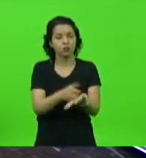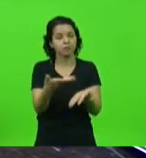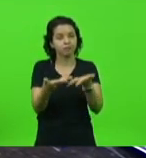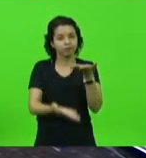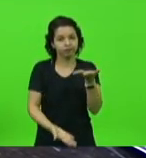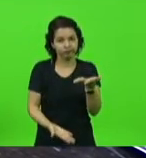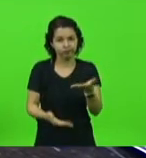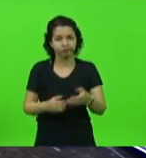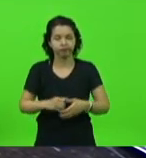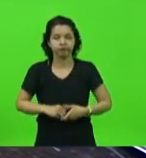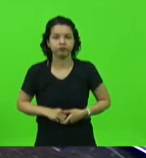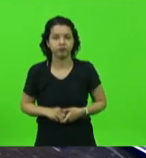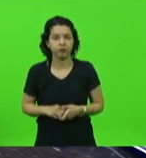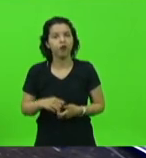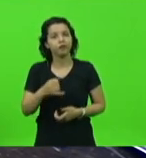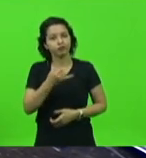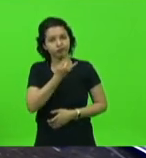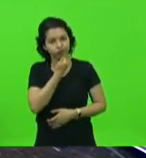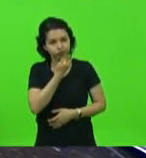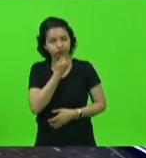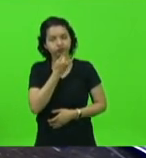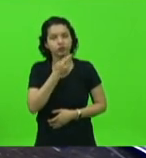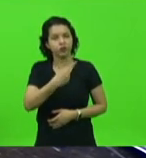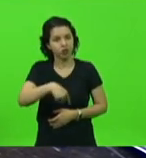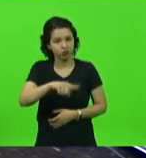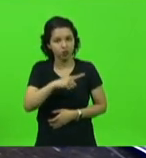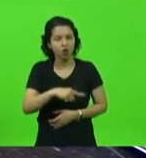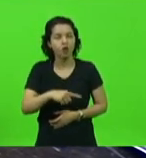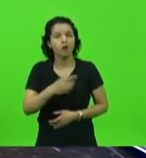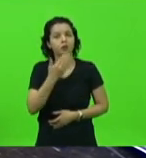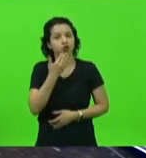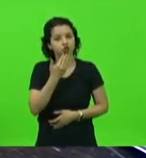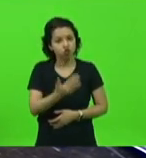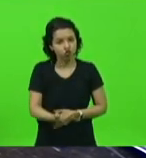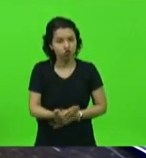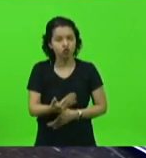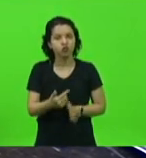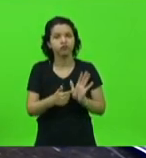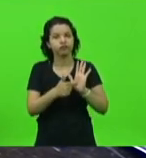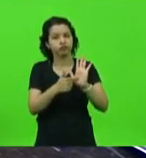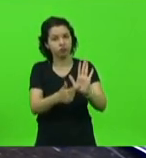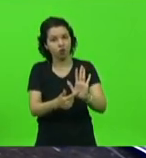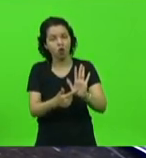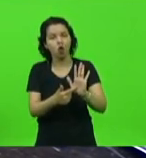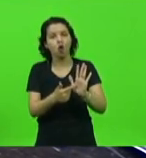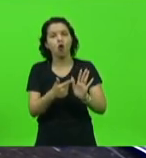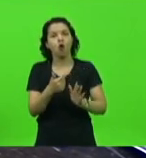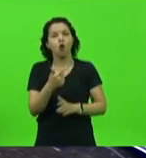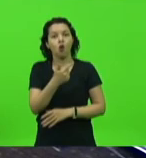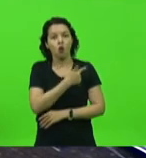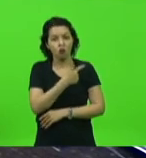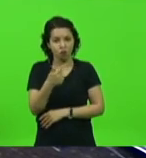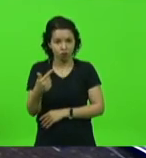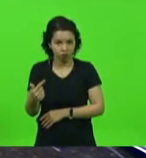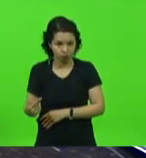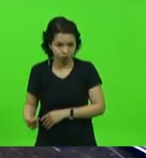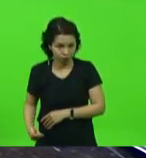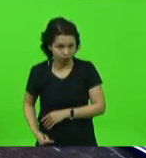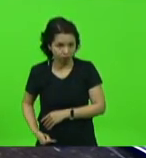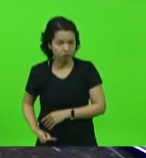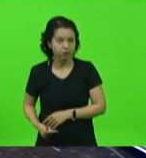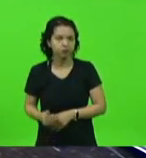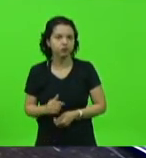garotada. Isso é lamentável, então, estamos fazendo os pedidos de indicação ao governo para que seja resolvido esse problema,